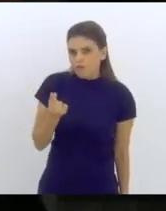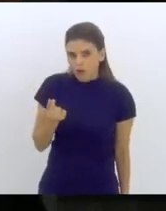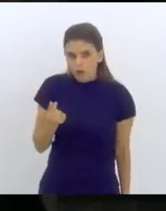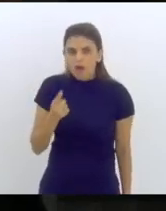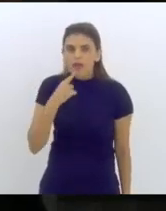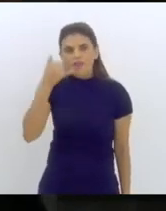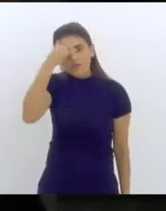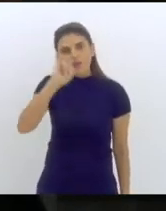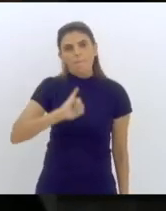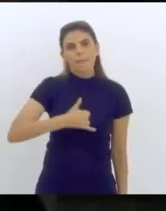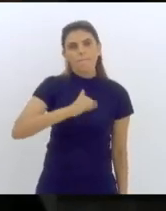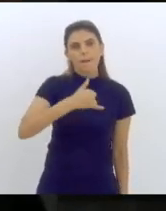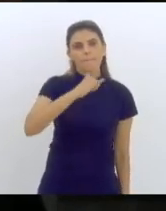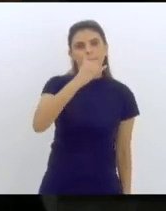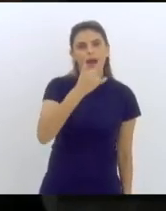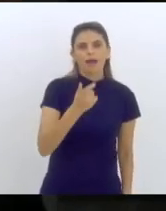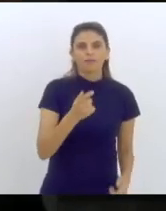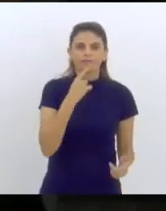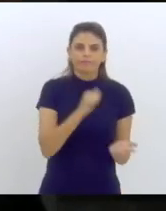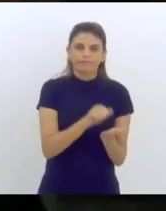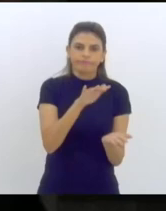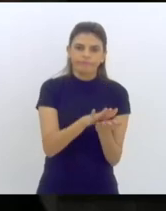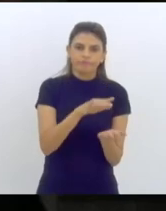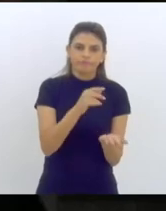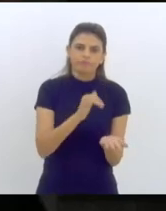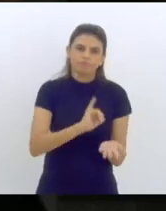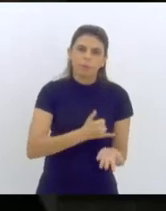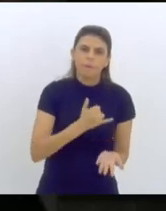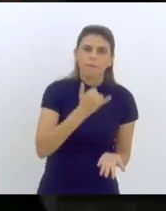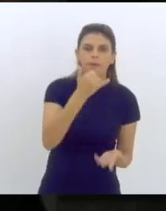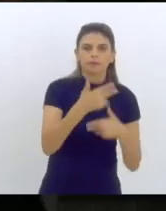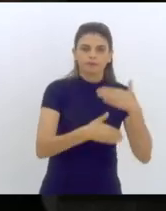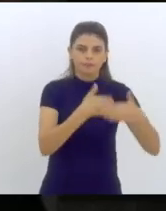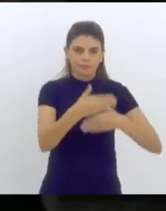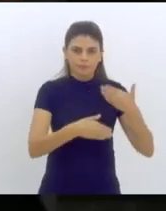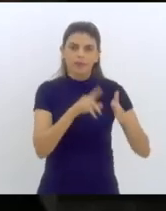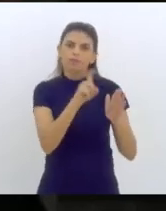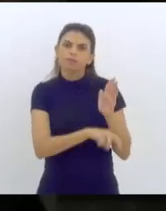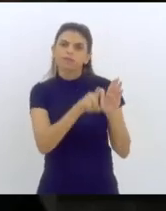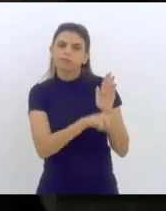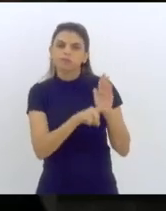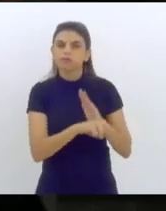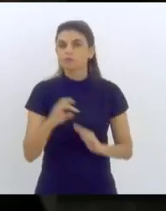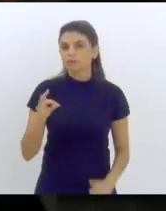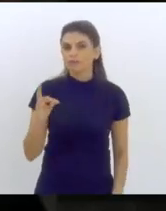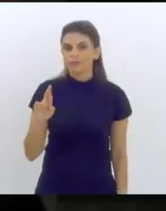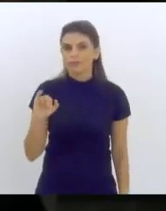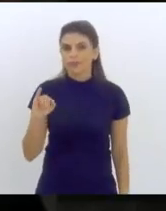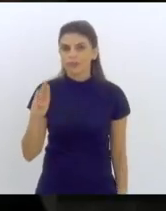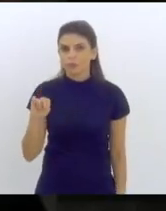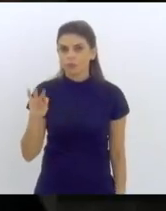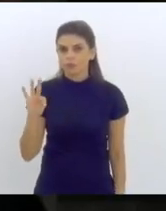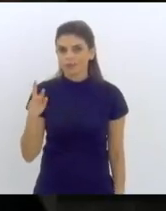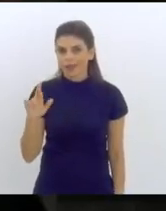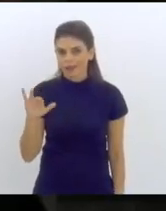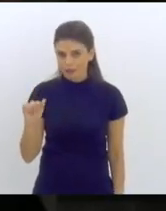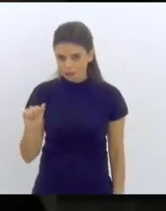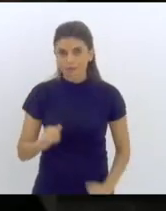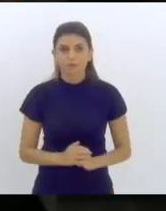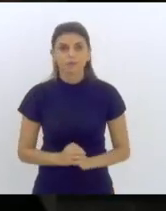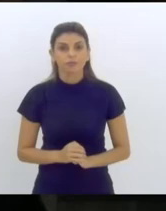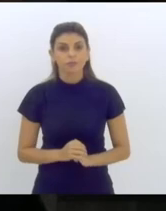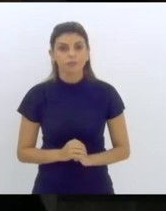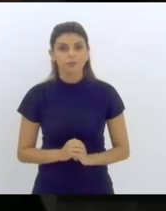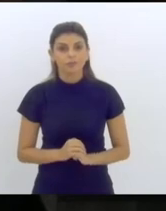tributária. Aliás, senhora Presidente, para concluir, este ano é um